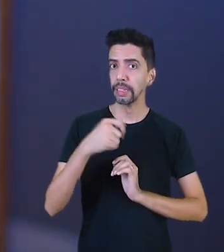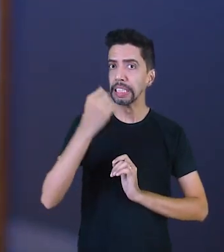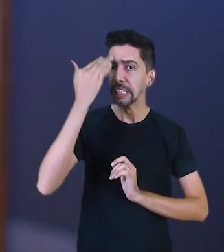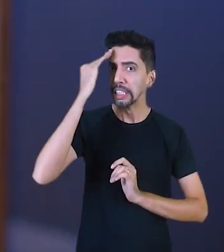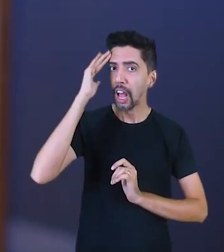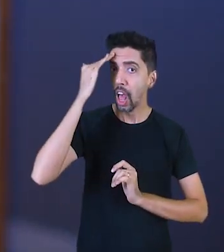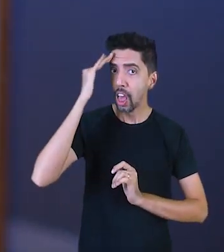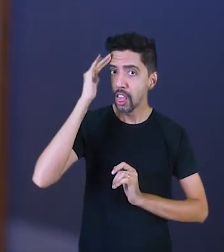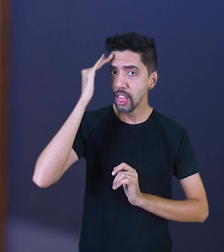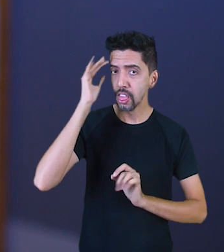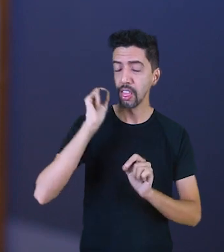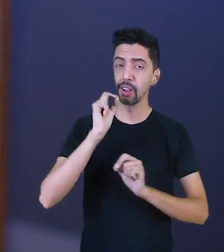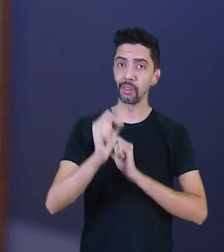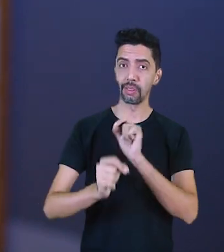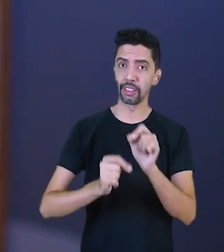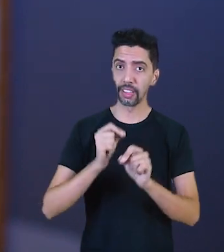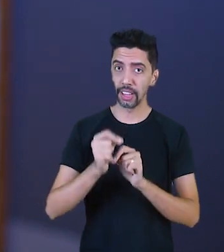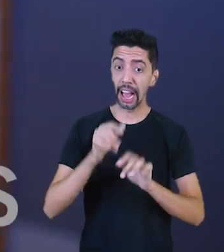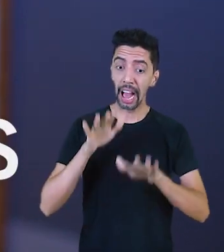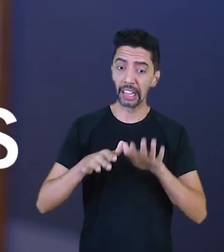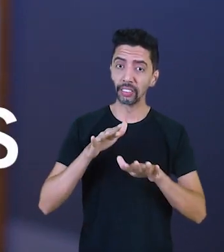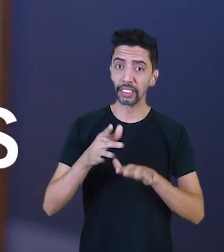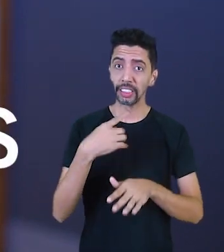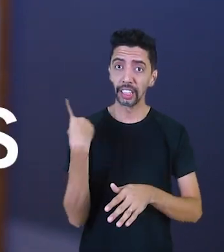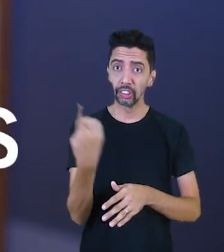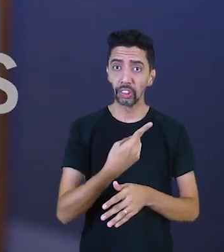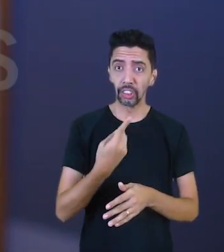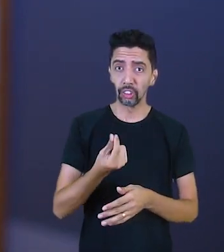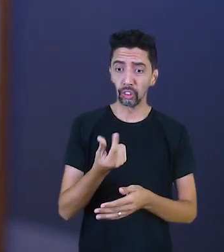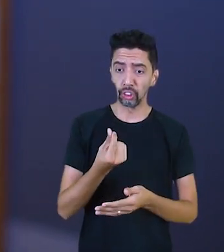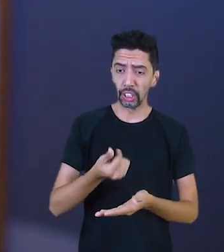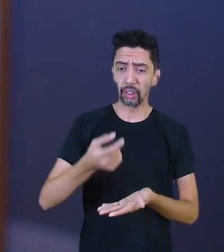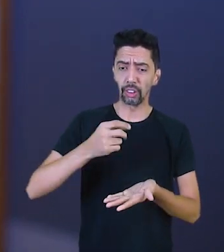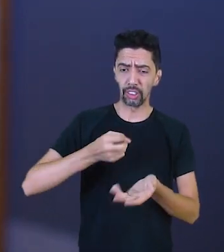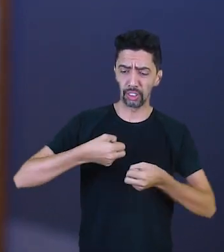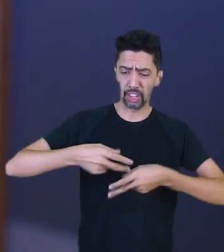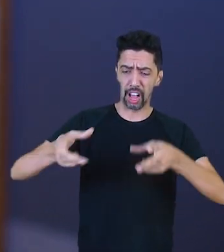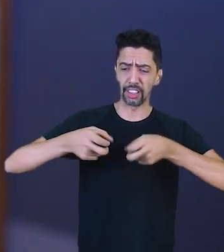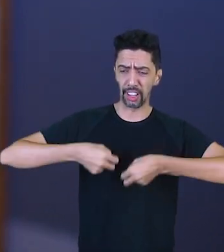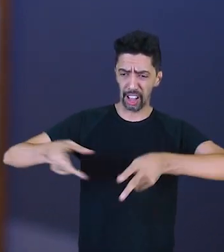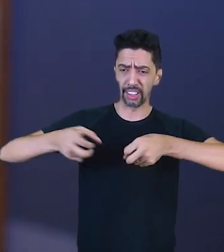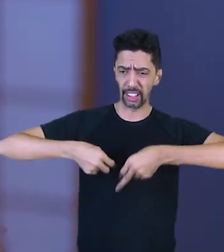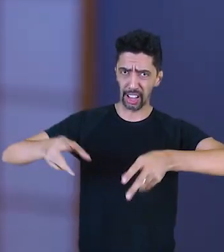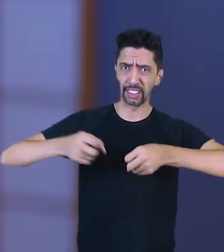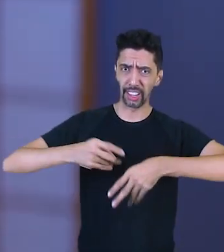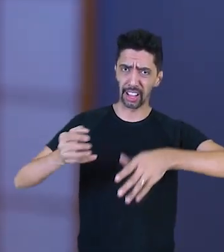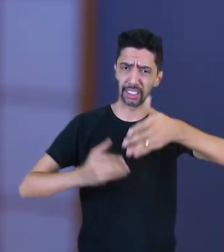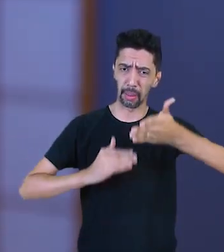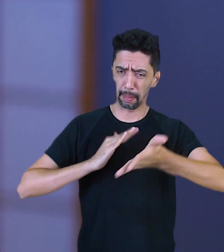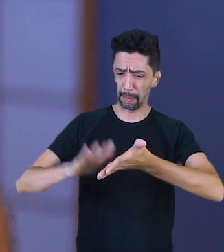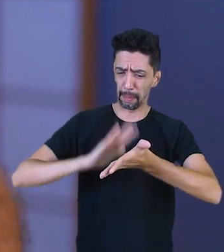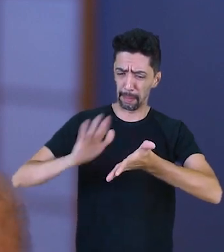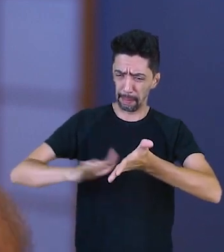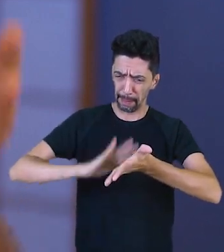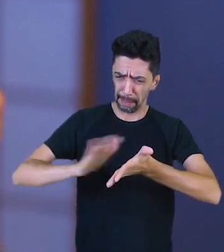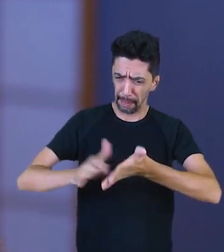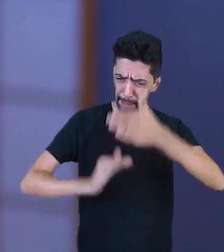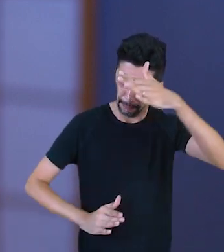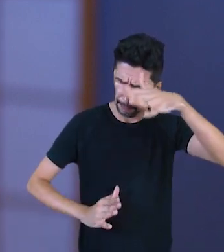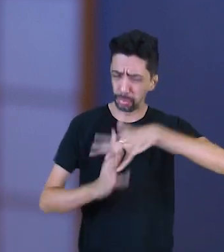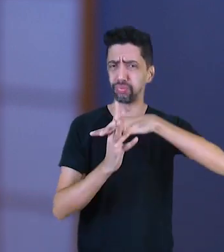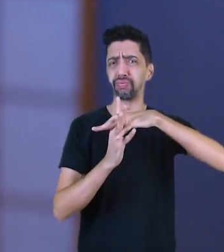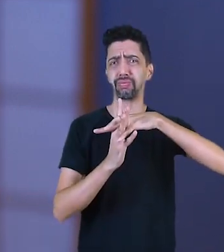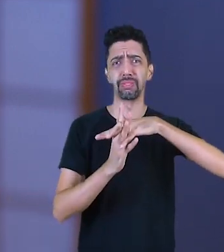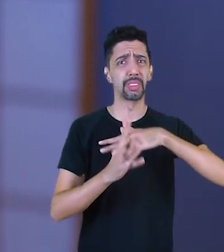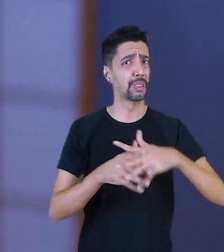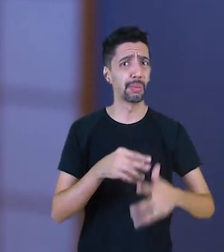de que nós temos excessos de gastos em todos os itens da nossa família. Muitas famílias ainda não entenderam